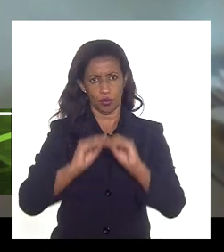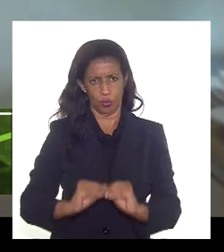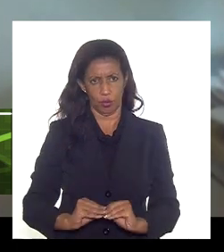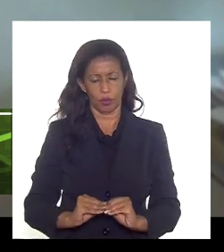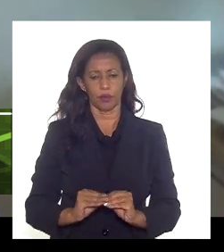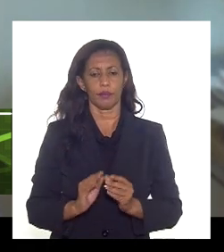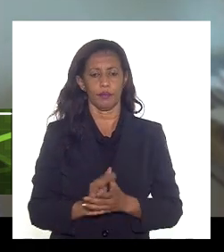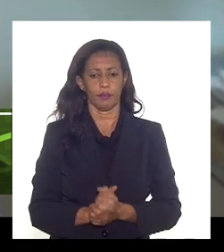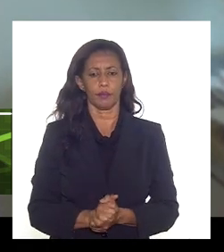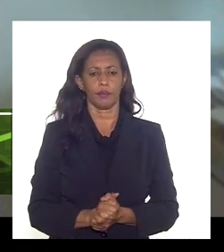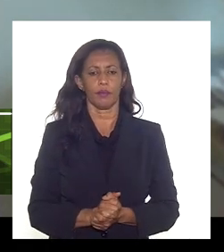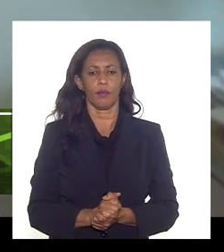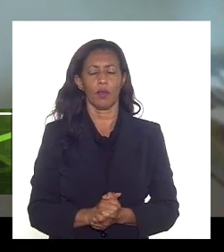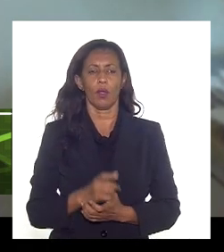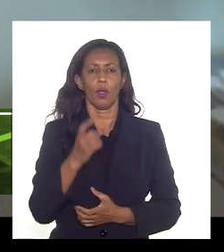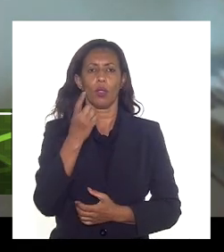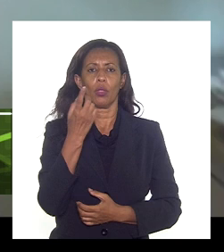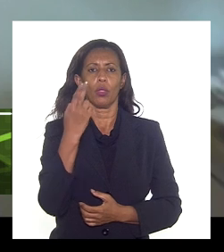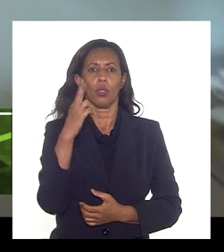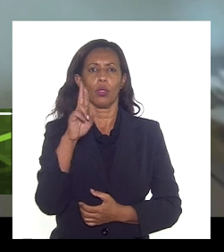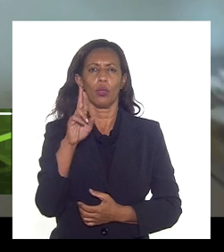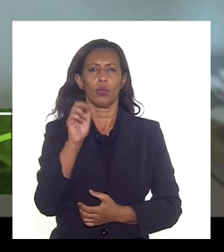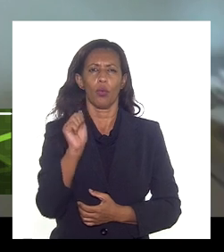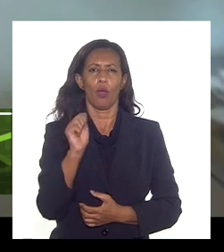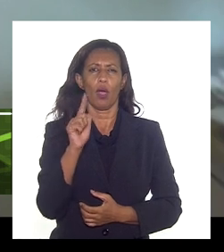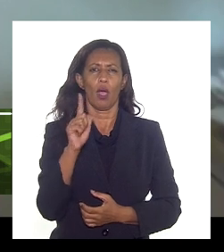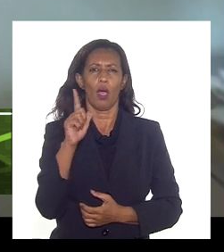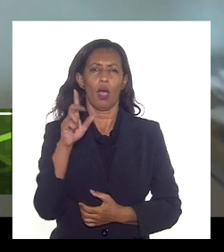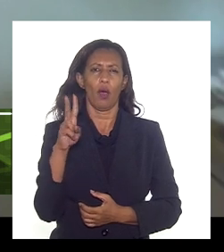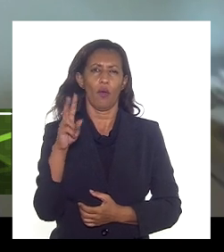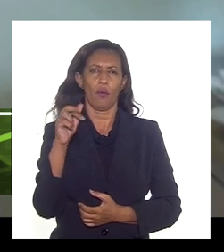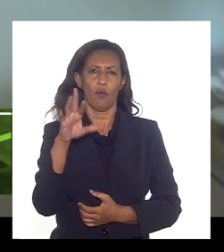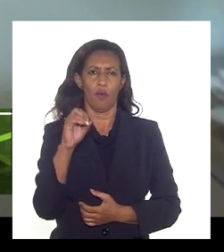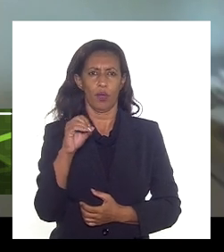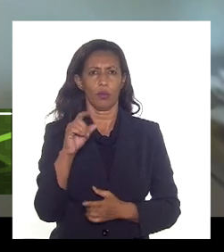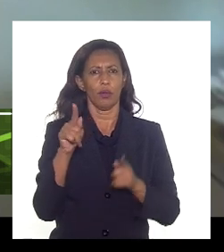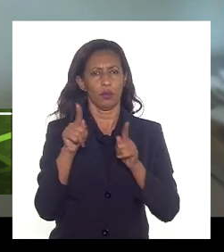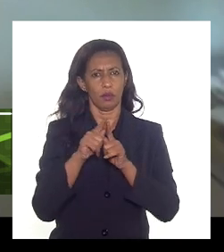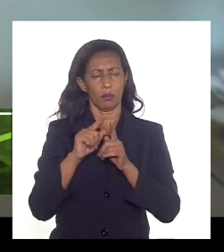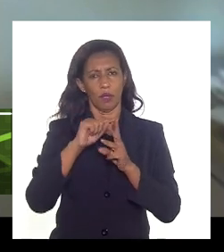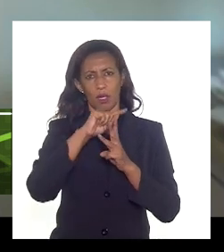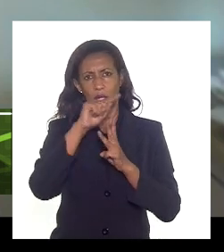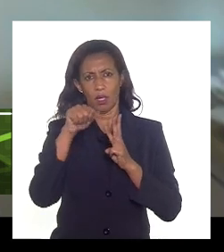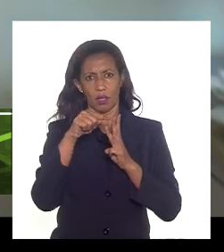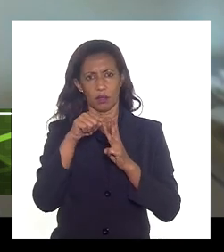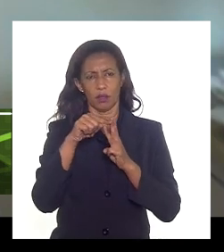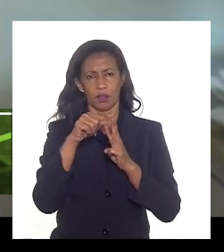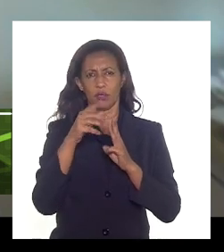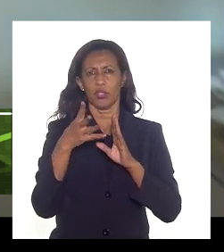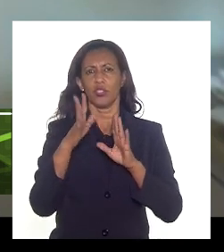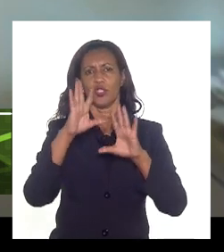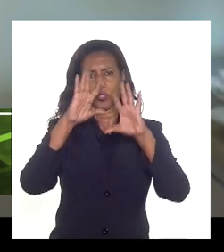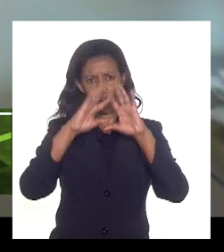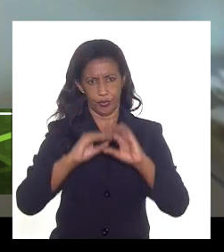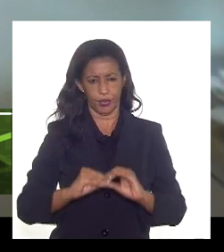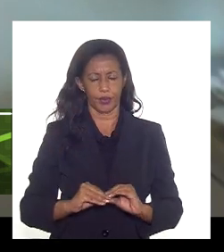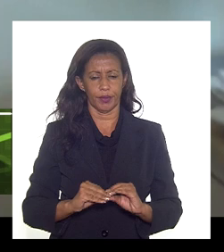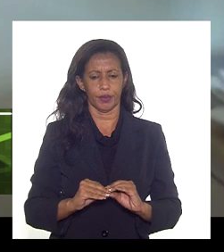doutor Alvarez deixar aqui com nossa assessoria as três projeções por favor tirar da tela